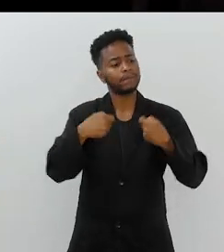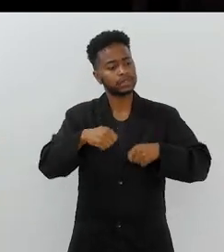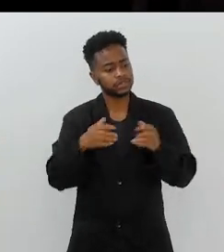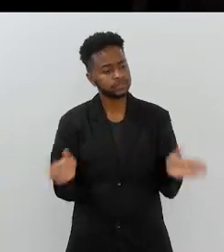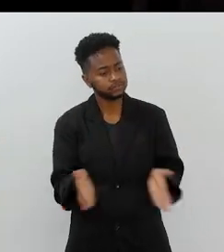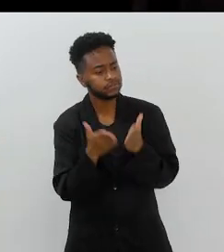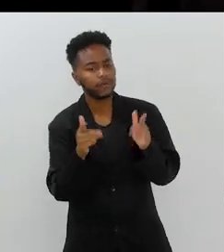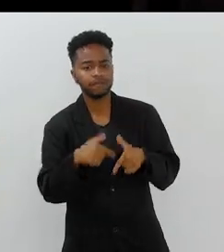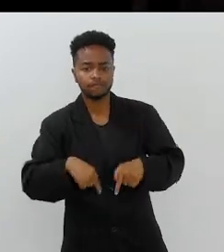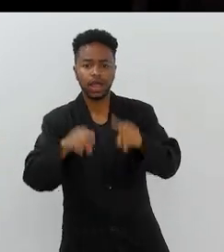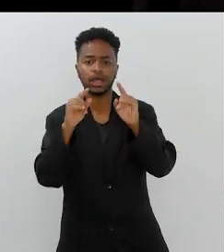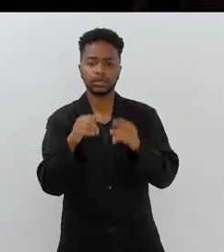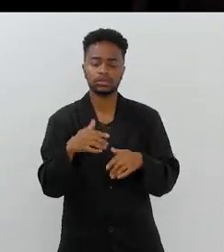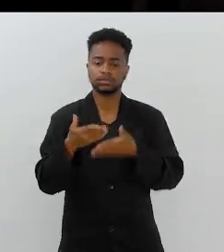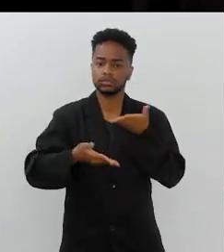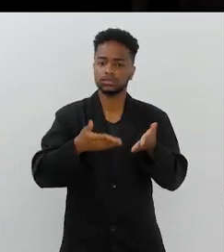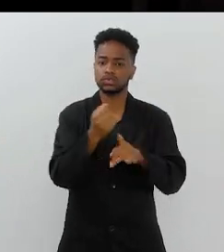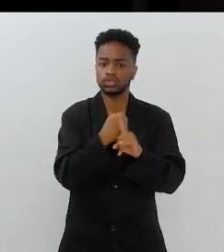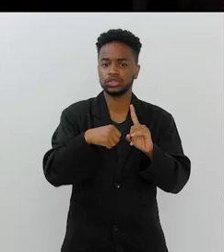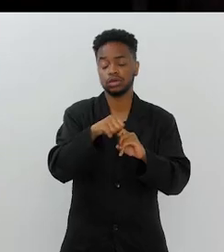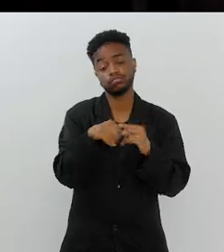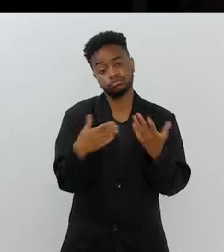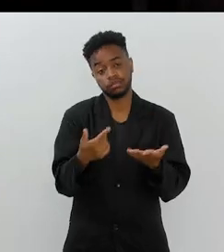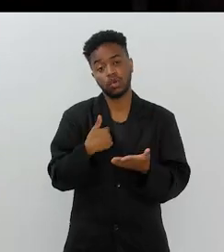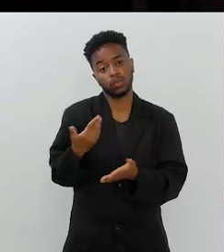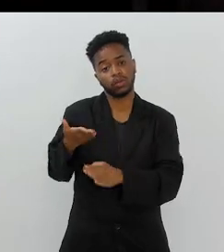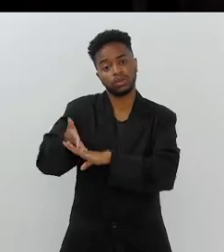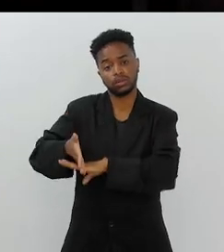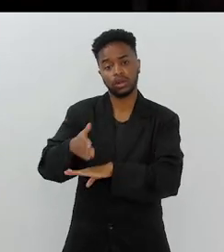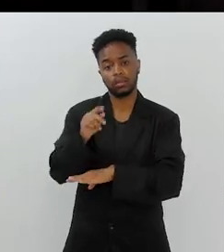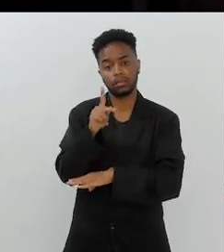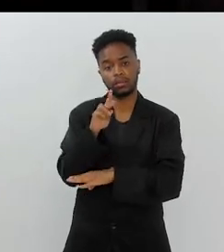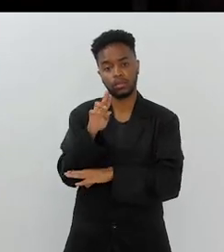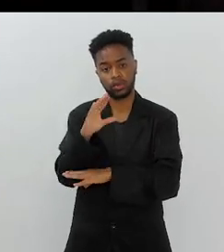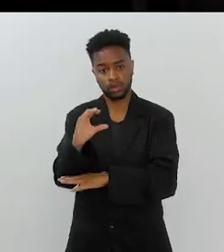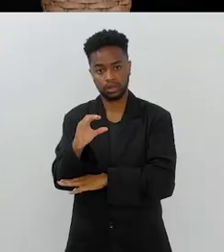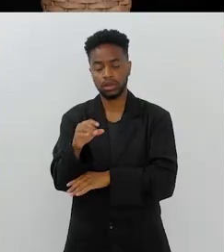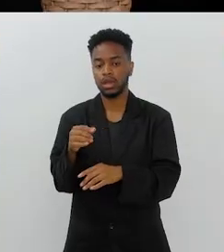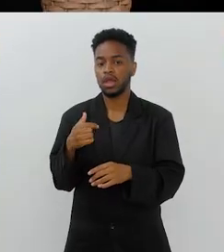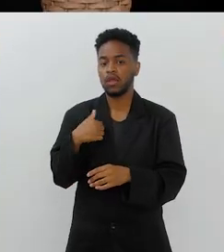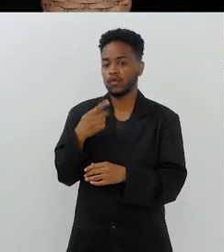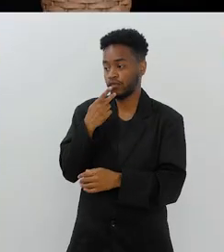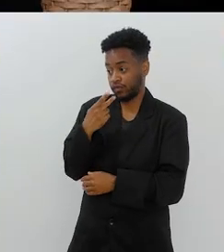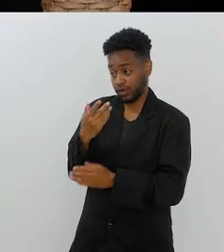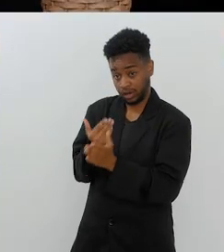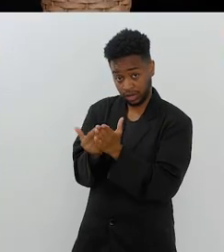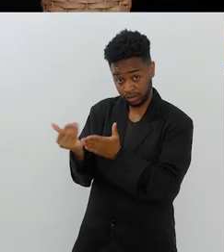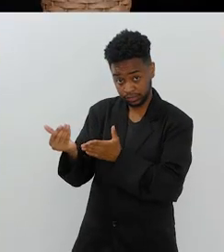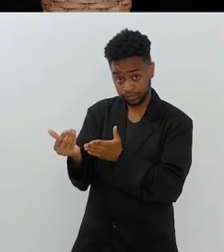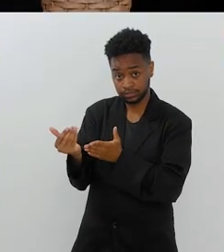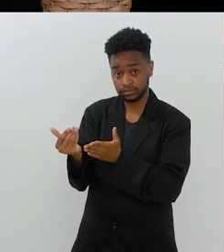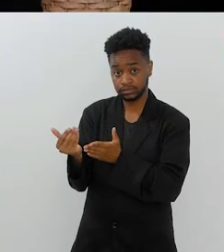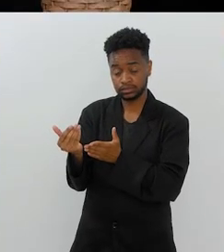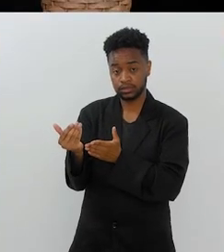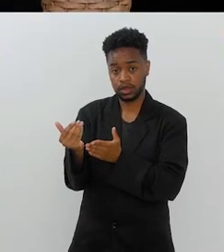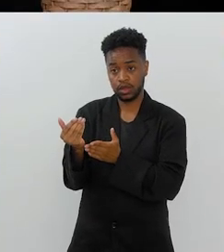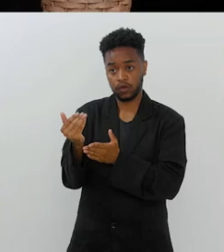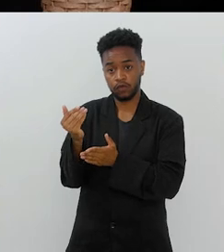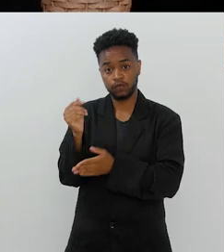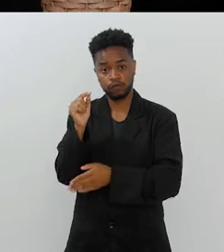fazer, você tem que fazer serviço social. E aí eu fui estudar na PUC. Dentro daquilo que eu falei na abertura,